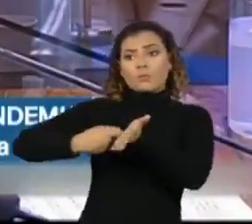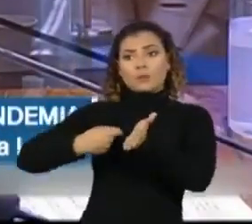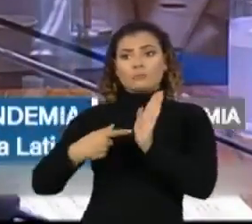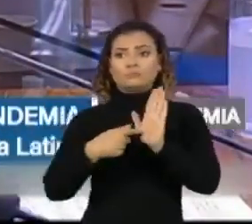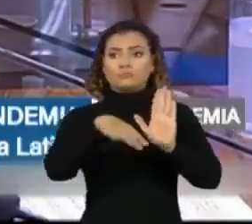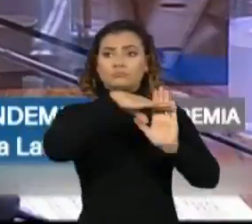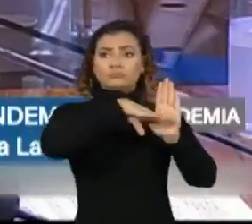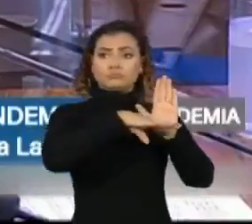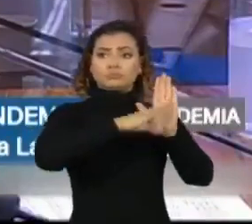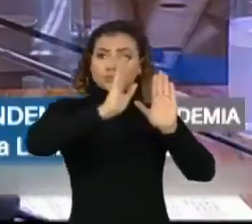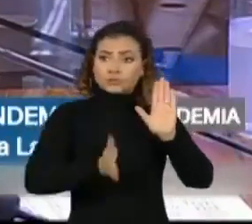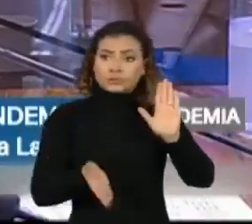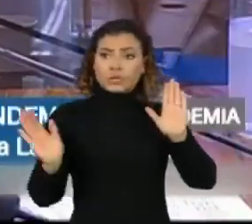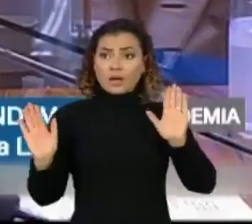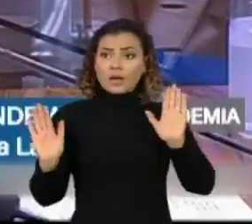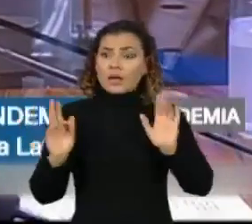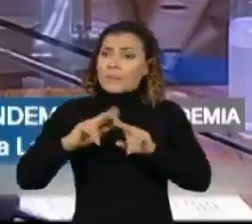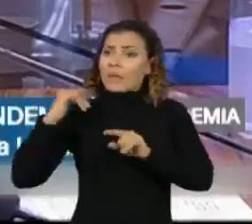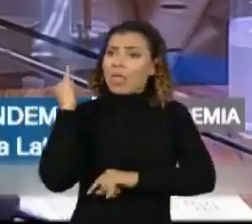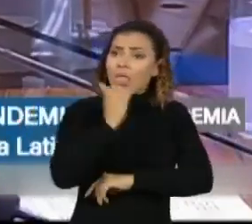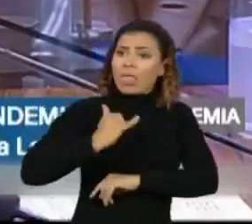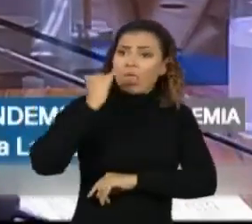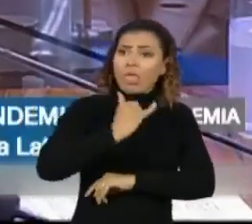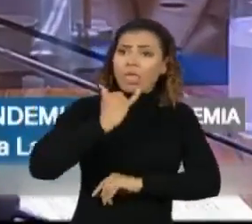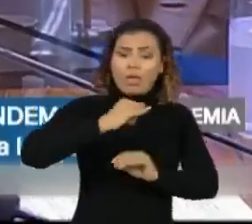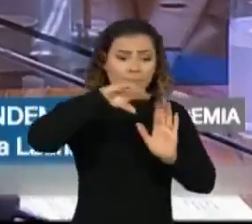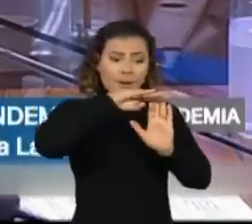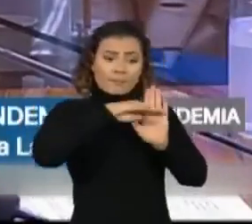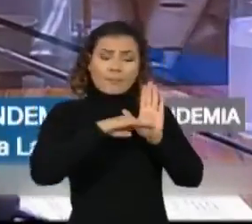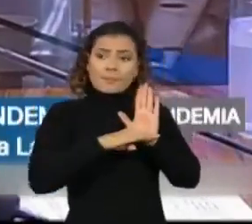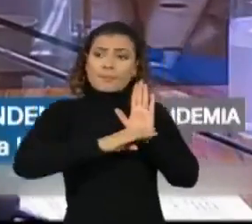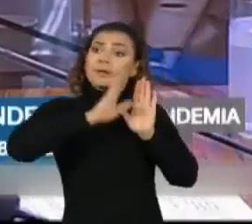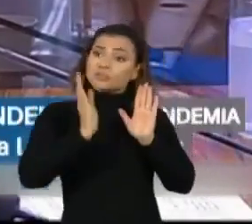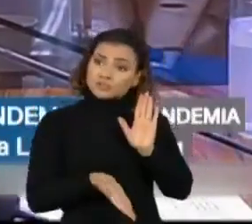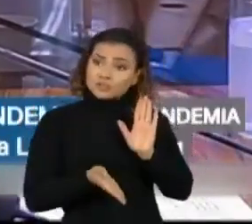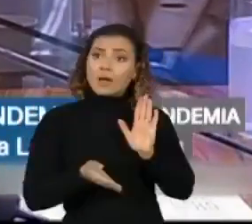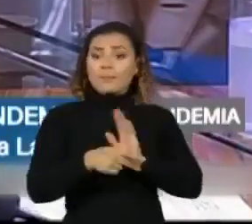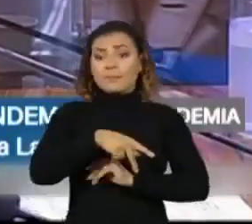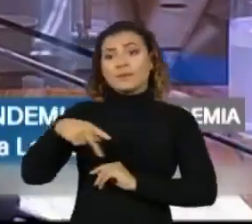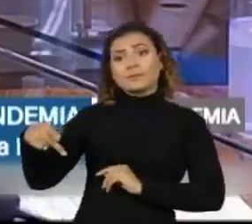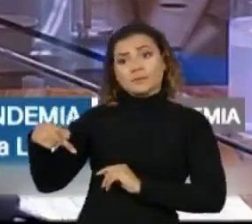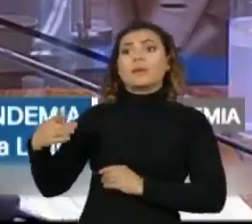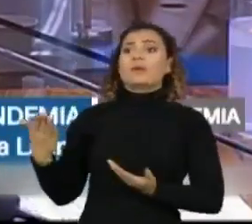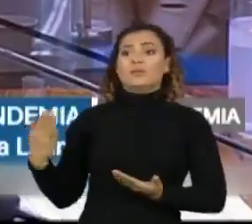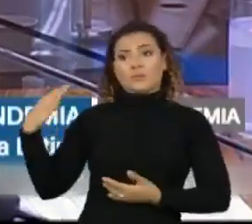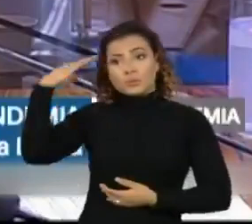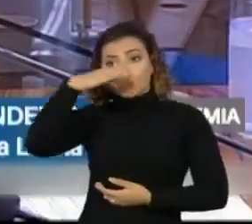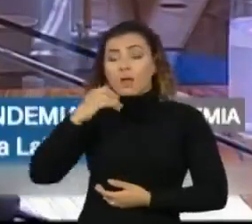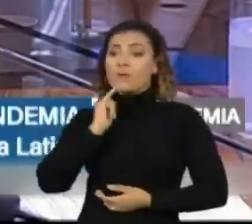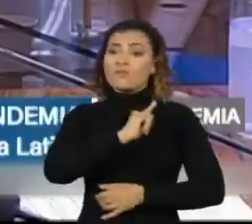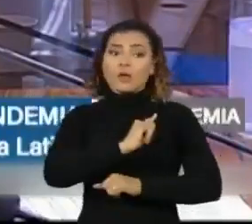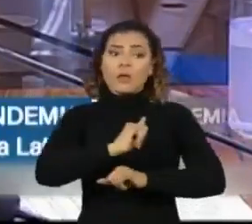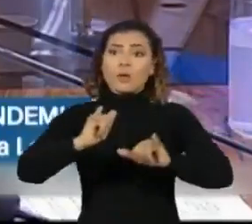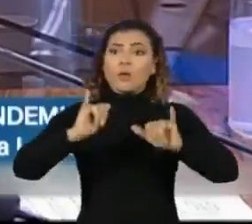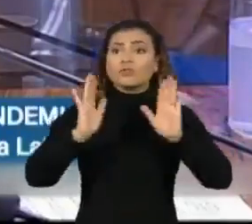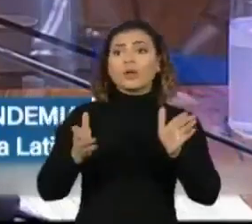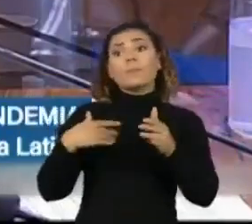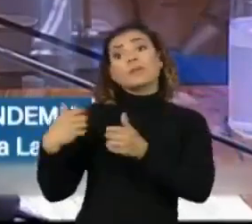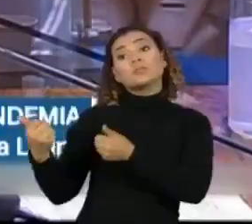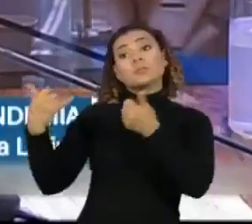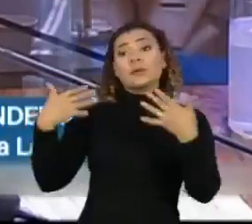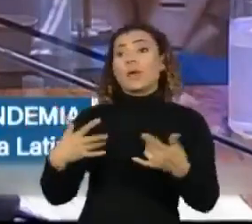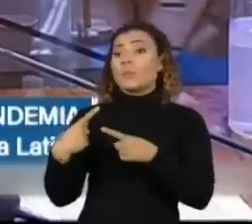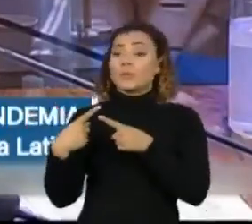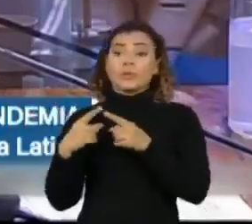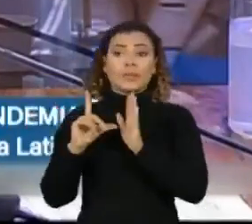leoninas. Esse mesmo discurso foi repetido pelo presidente da República para tentar justificar